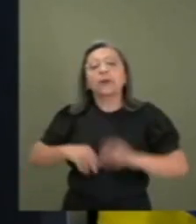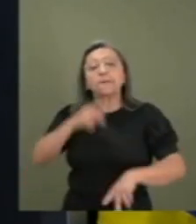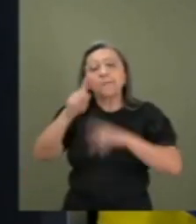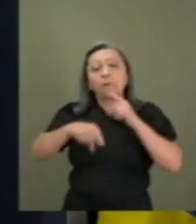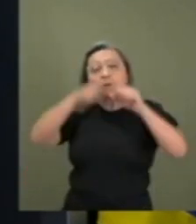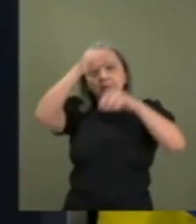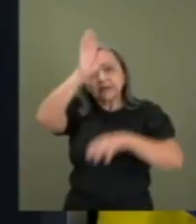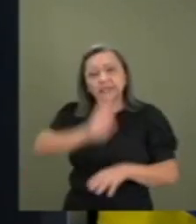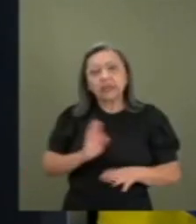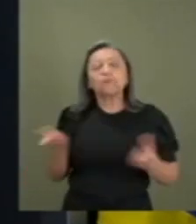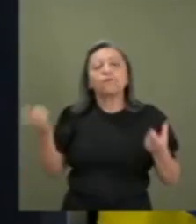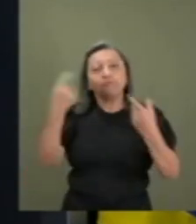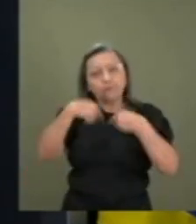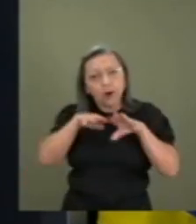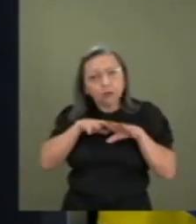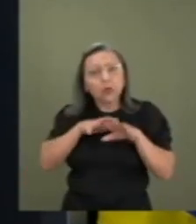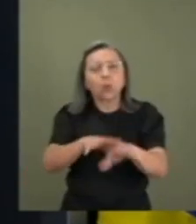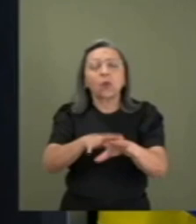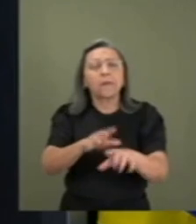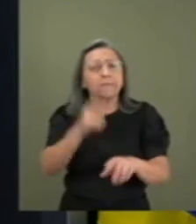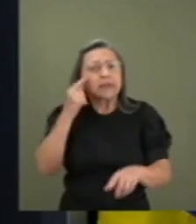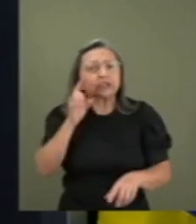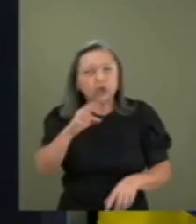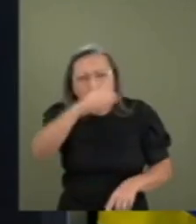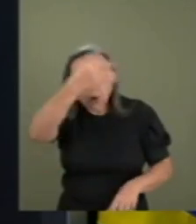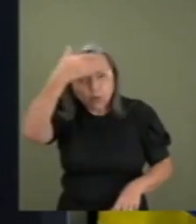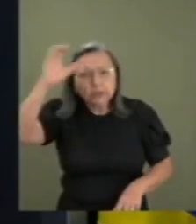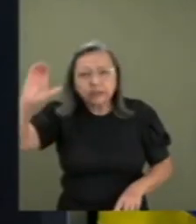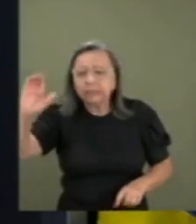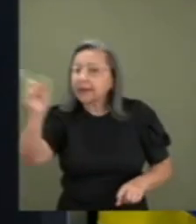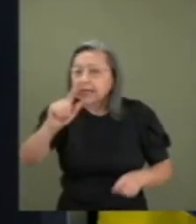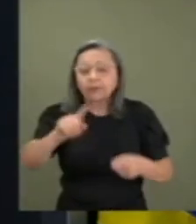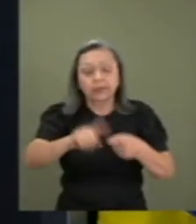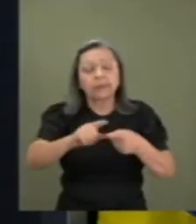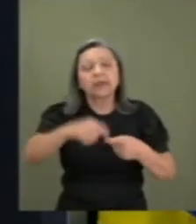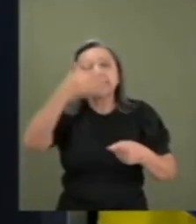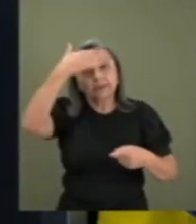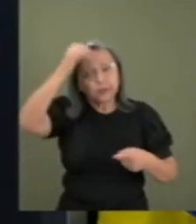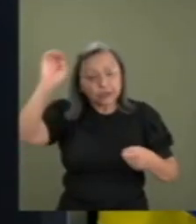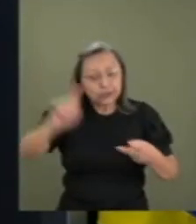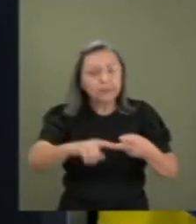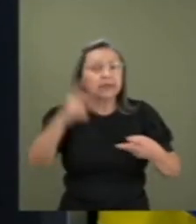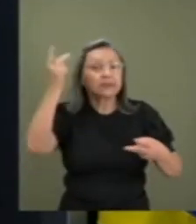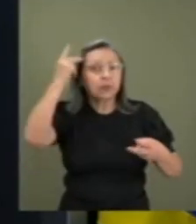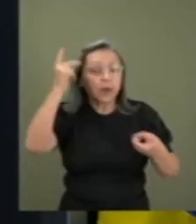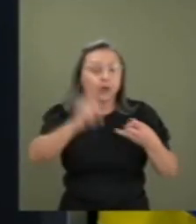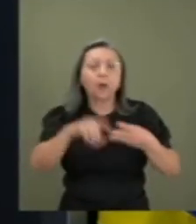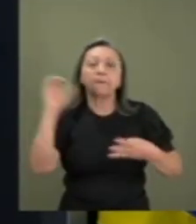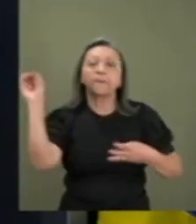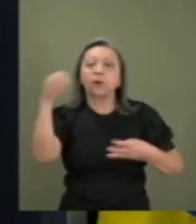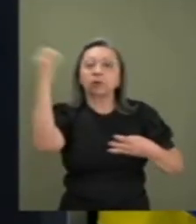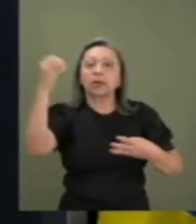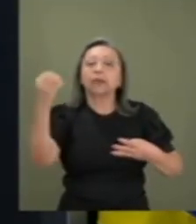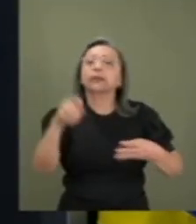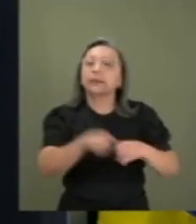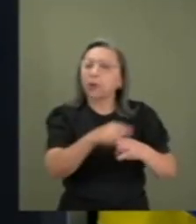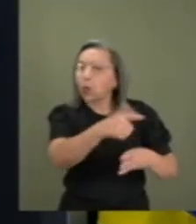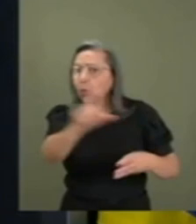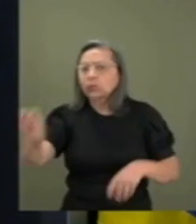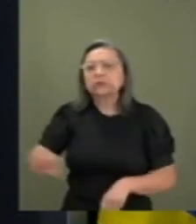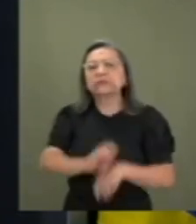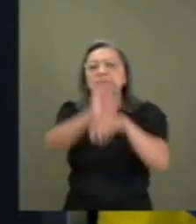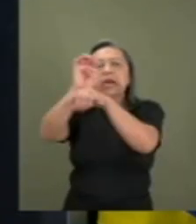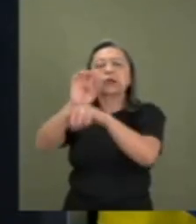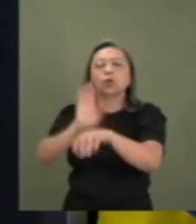e não foi só em Curitiba, não. São Paulo, Porto Alegre teve uma grande manifestação, vários outros estados